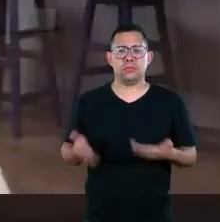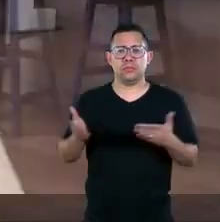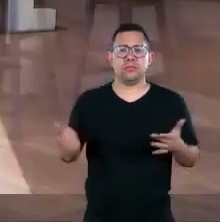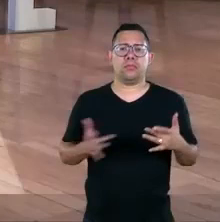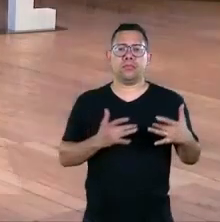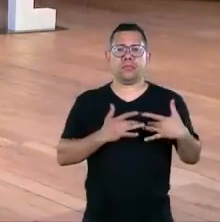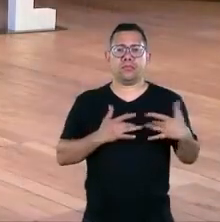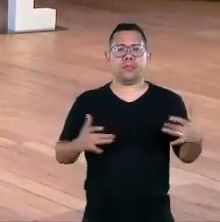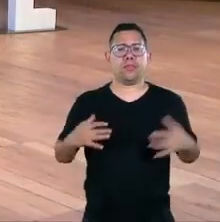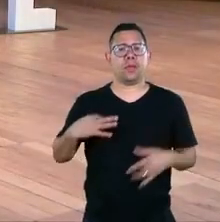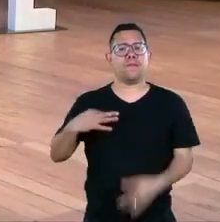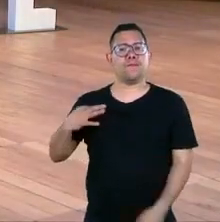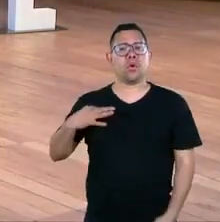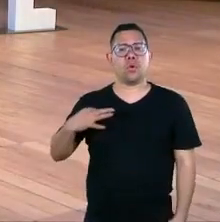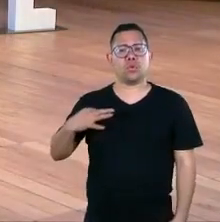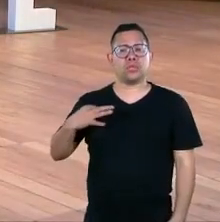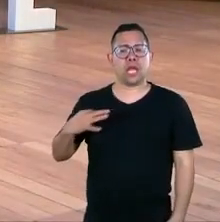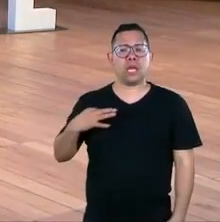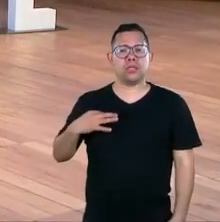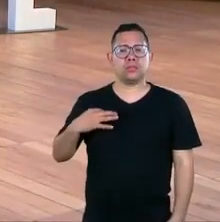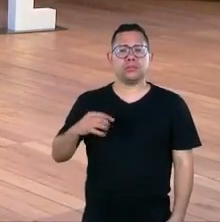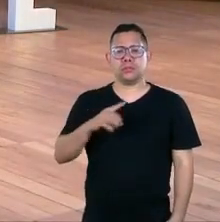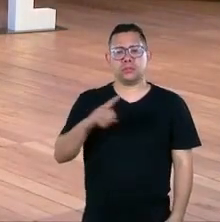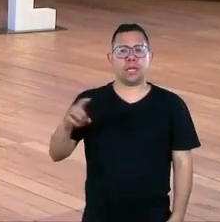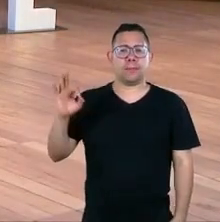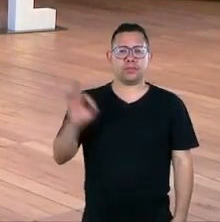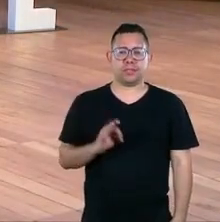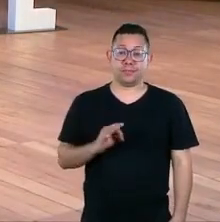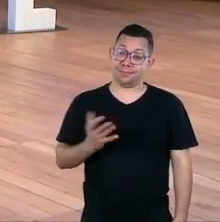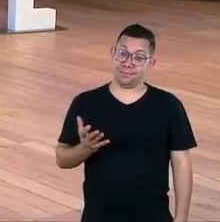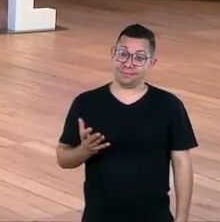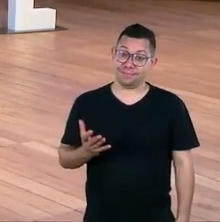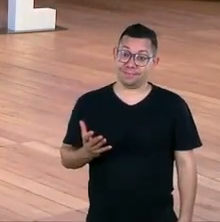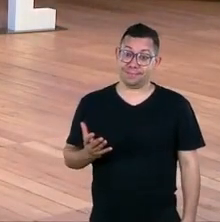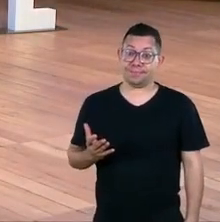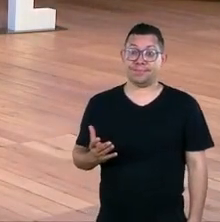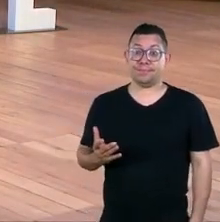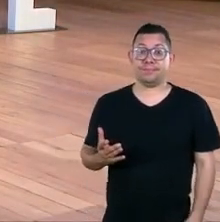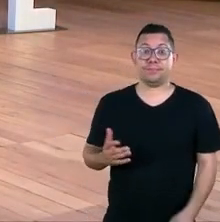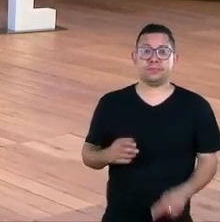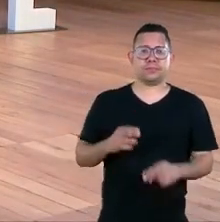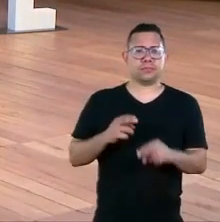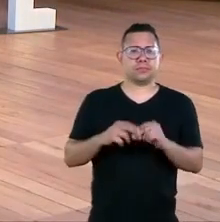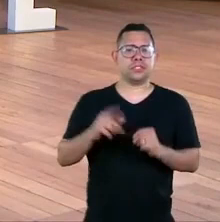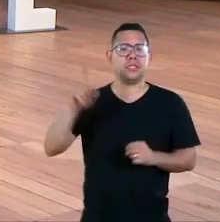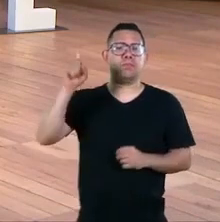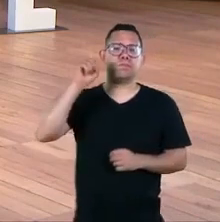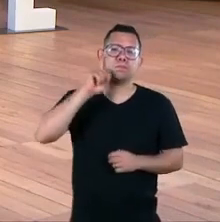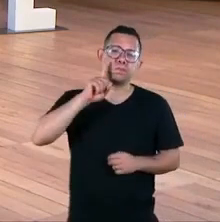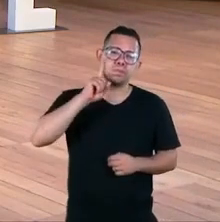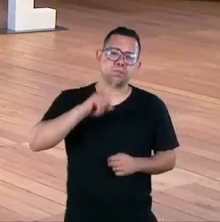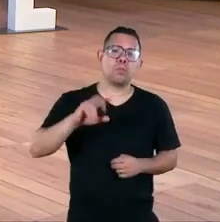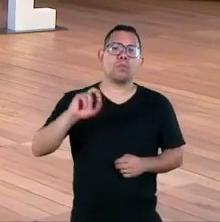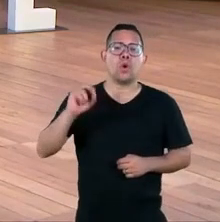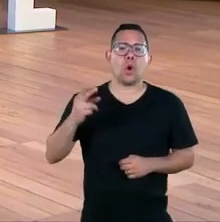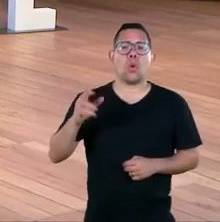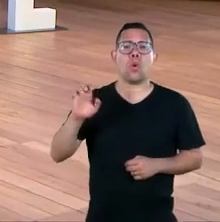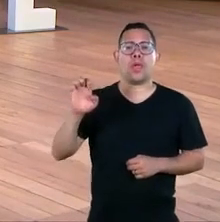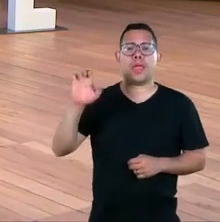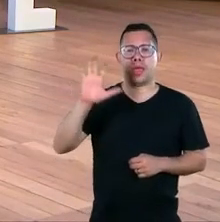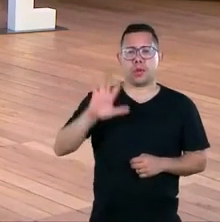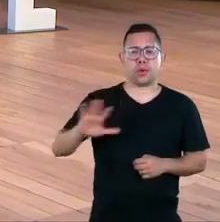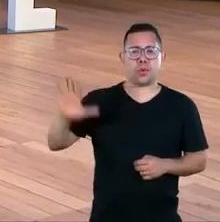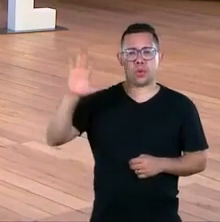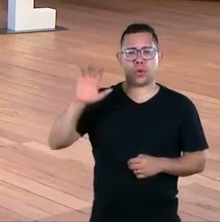total voluntário total só que as pessoas não entendem e isso é exemplificado nos Estados Unidos na Europa entidades que recebem